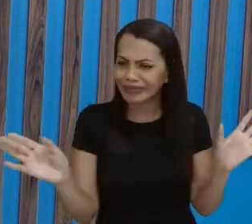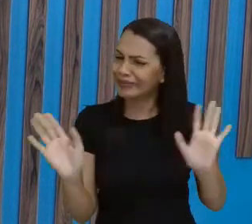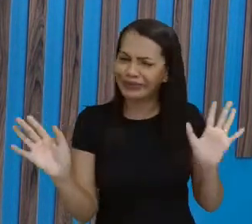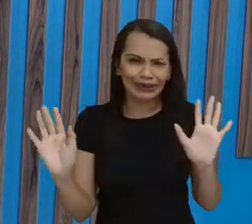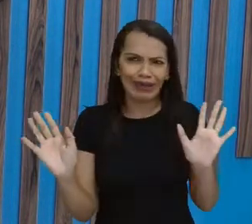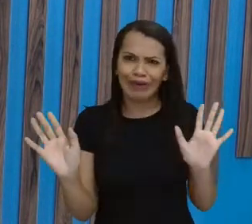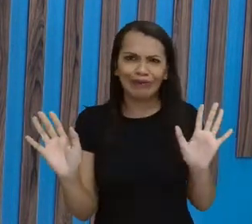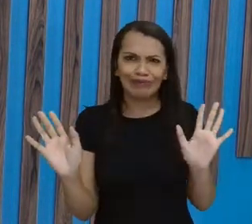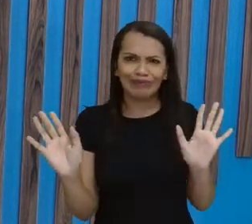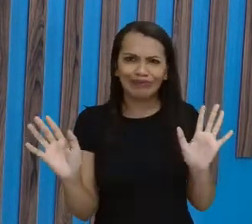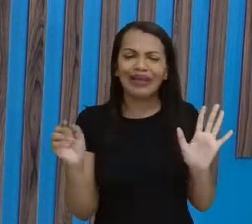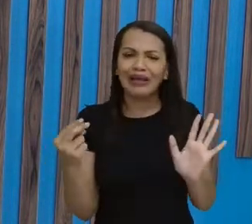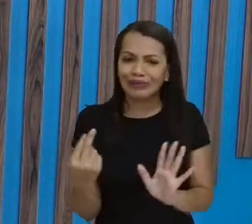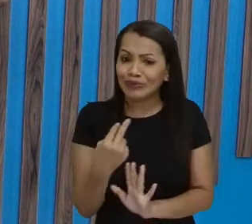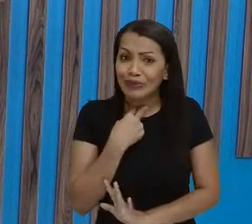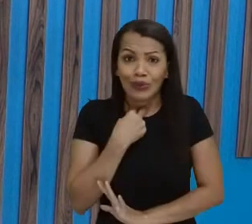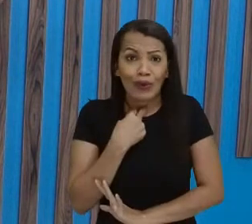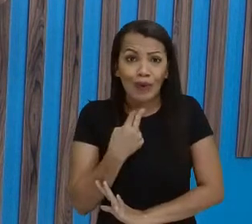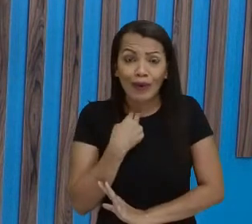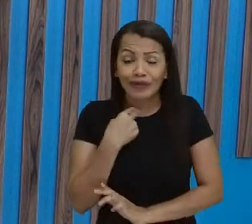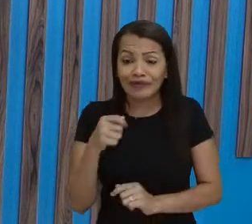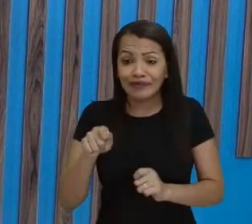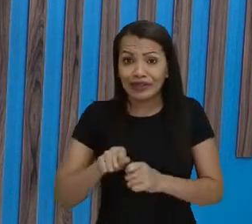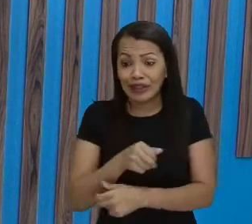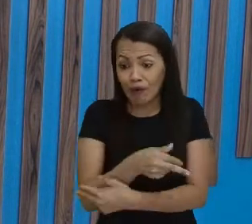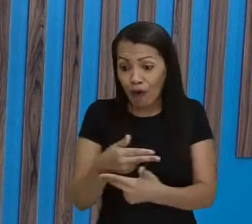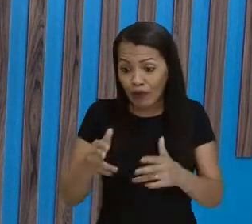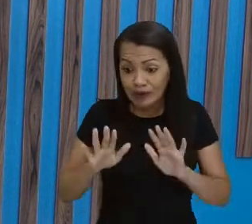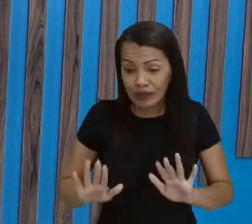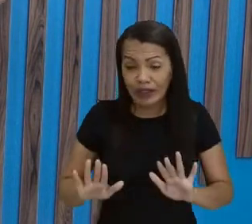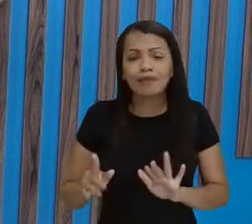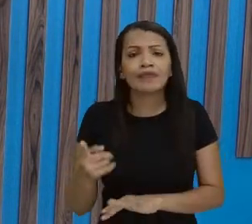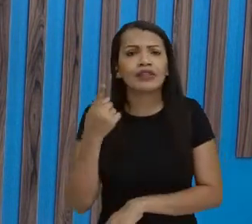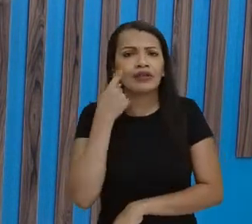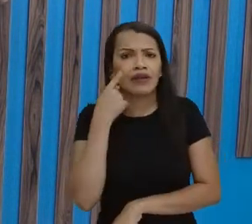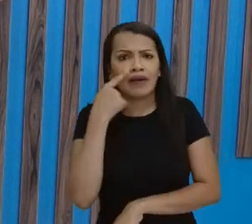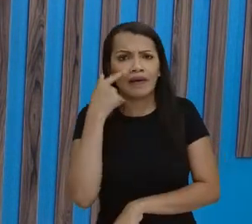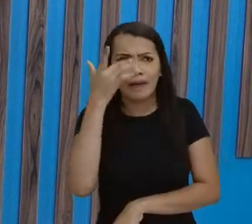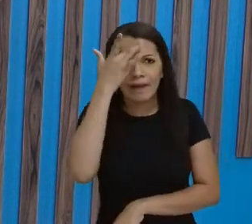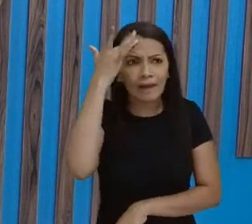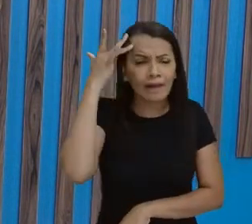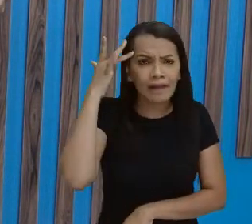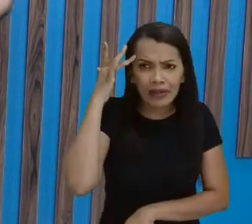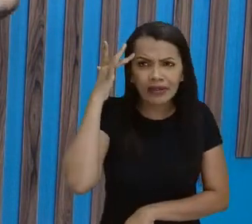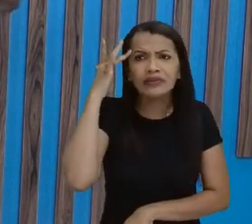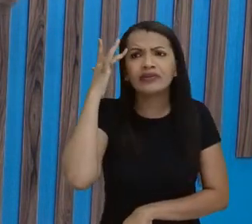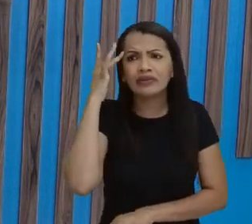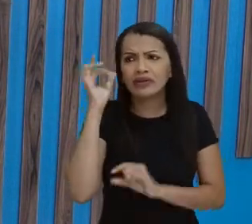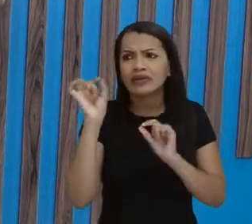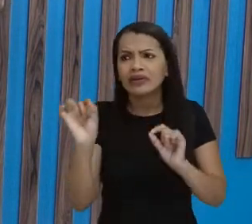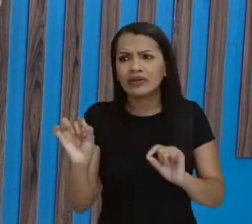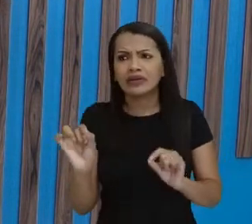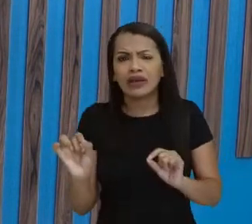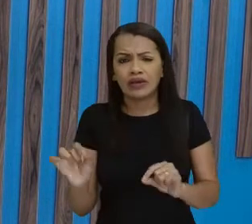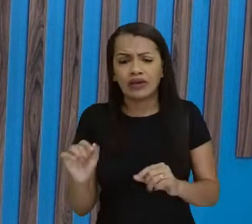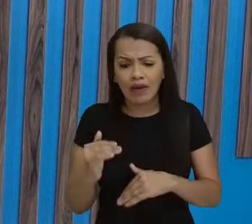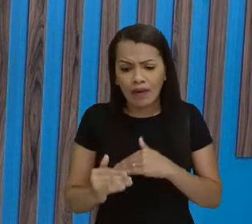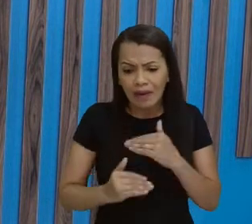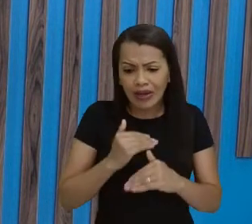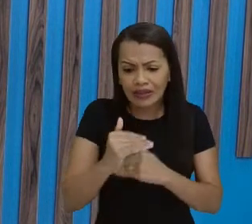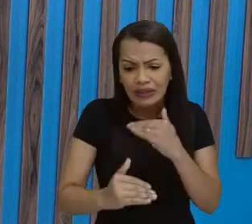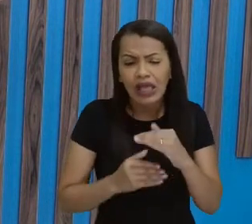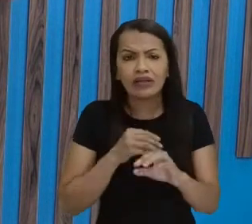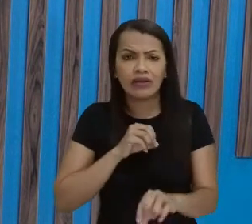palavras, a gente vê aí que quando a pessoa, ela não está submetida a um processo